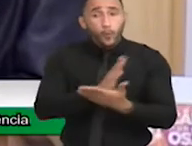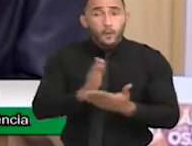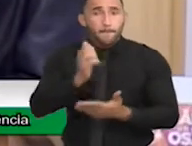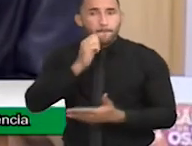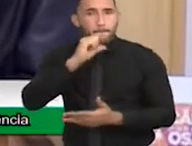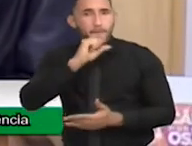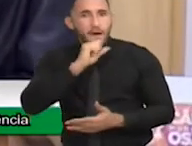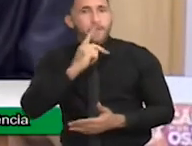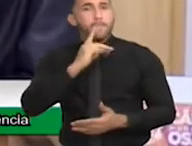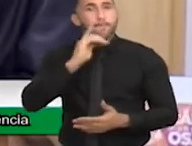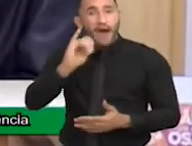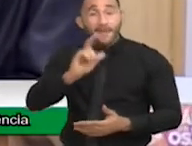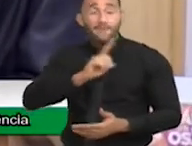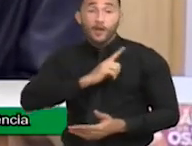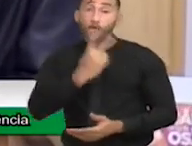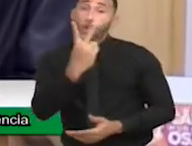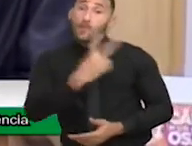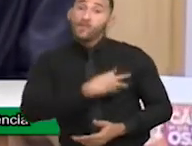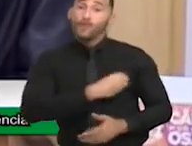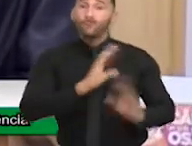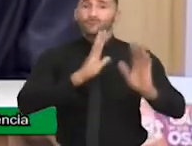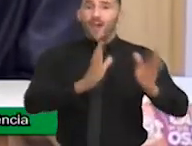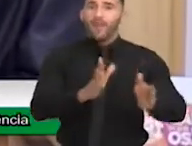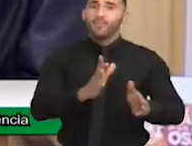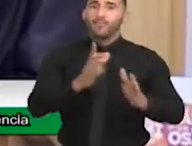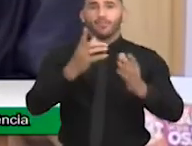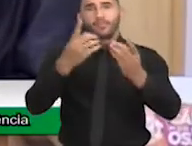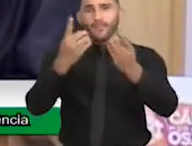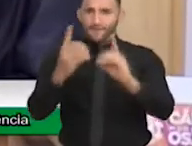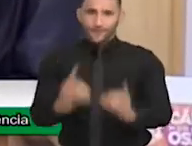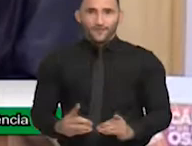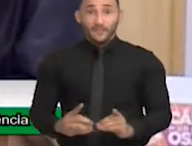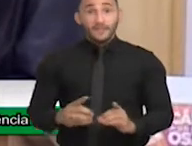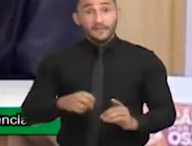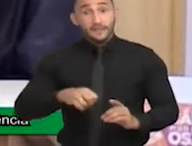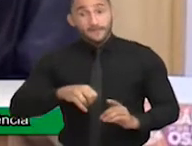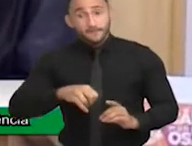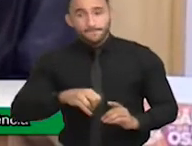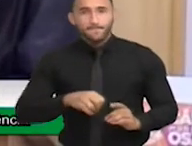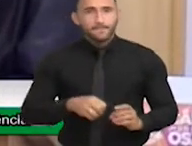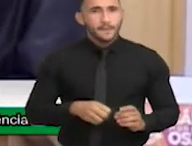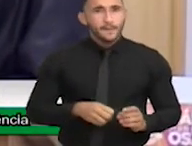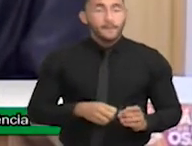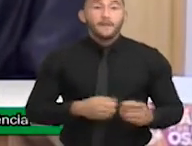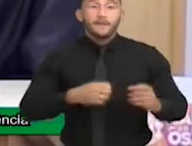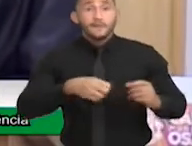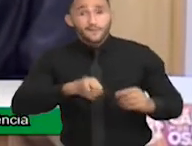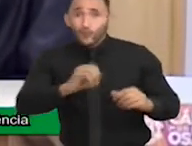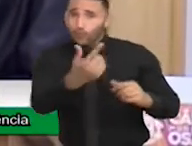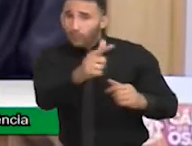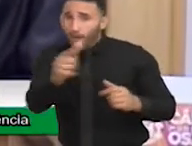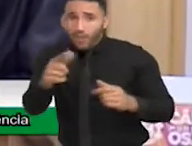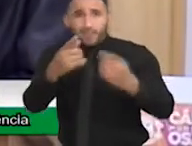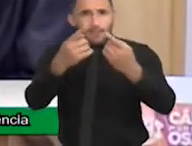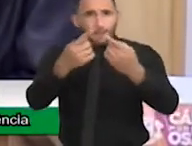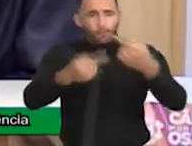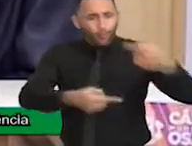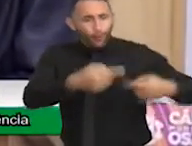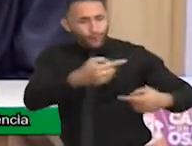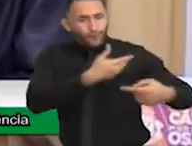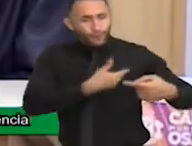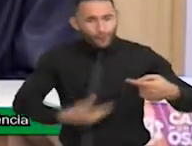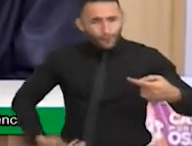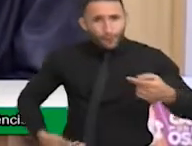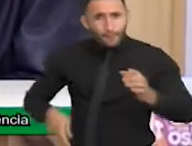diagnosticados com TEA. Então, se nós não voltarmos para políticas públicas de inclusão, políticas públicas de atendimento